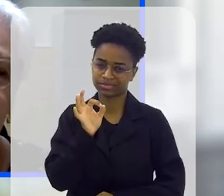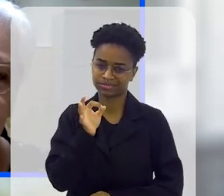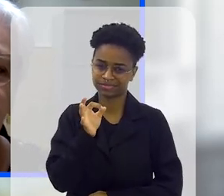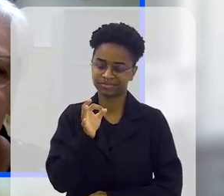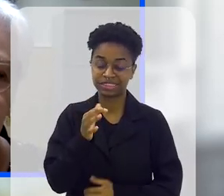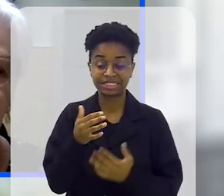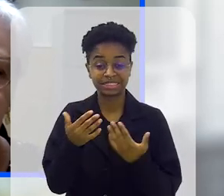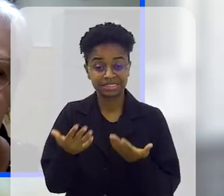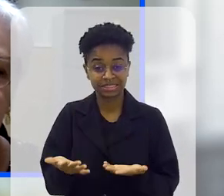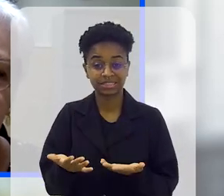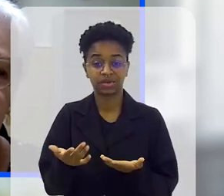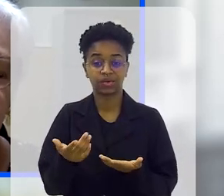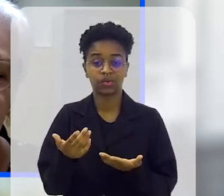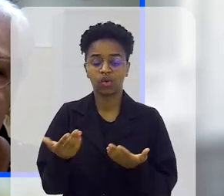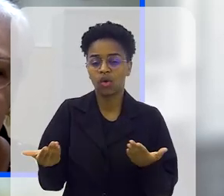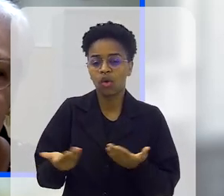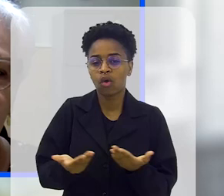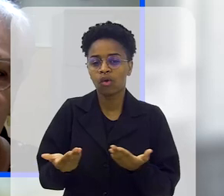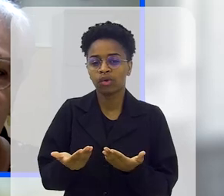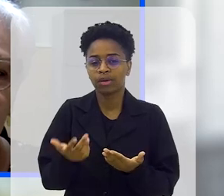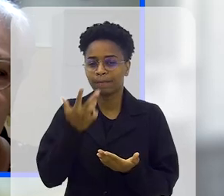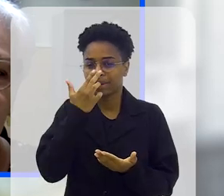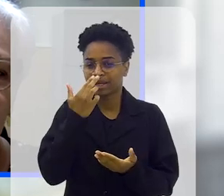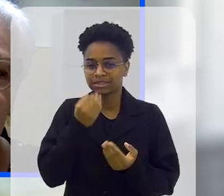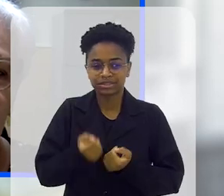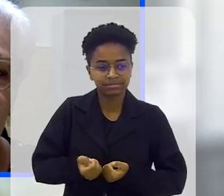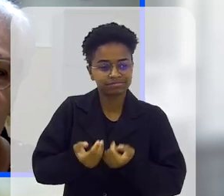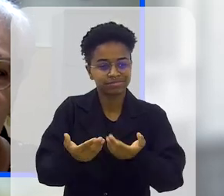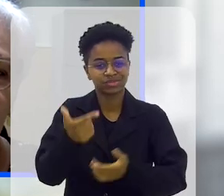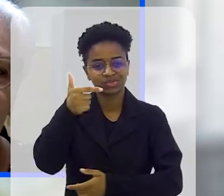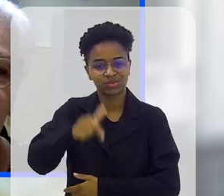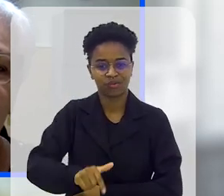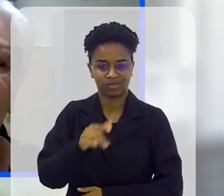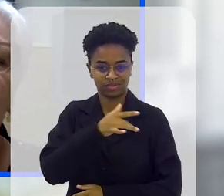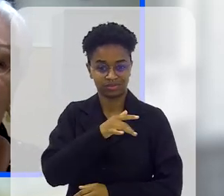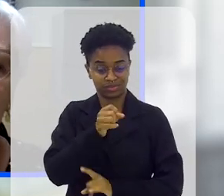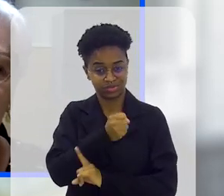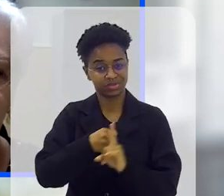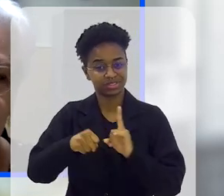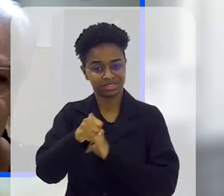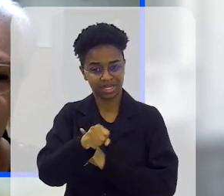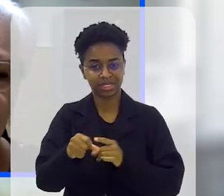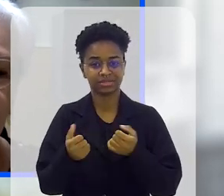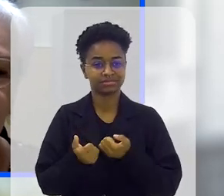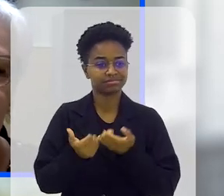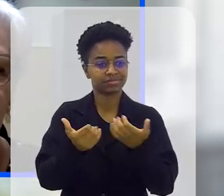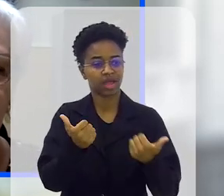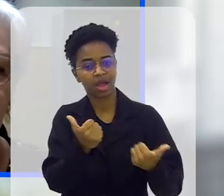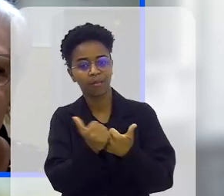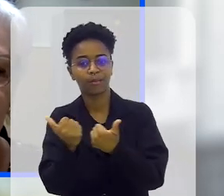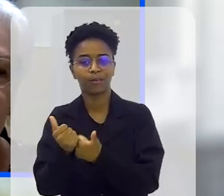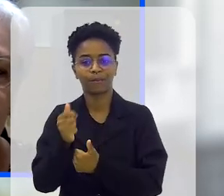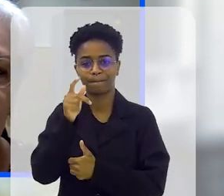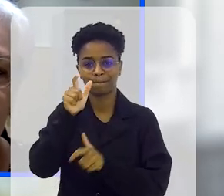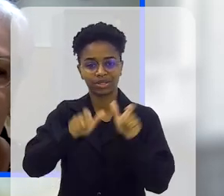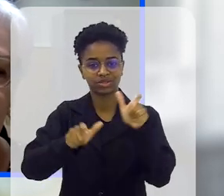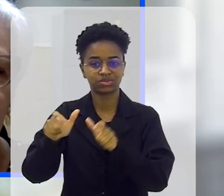na pele, né, e hoje, de certa forma, você está devolvendo isso para a sociedade, para pessoas, enfim,